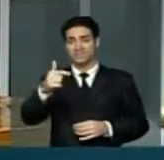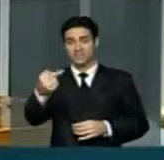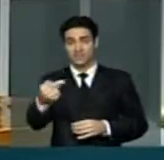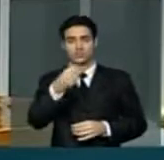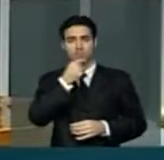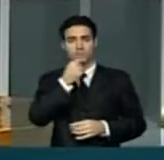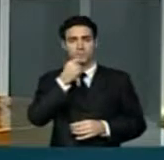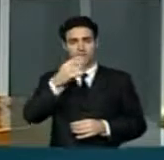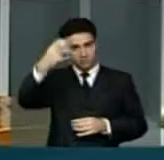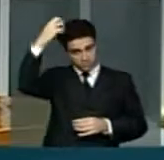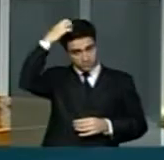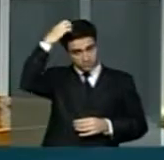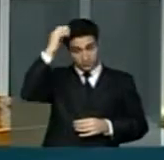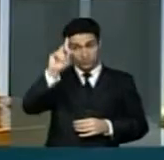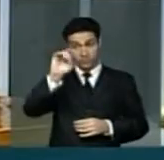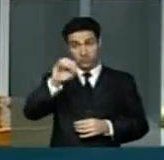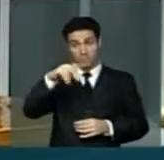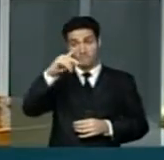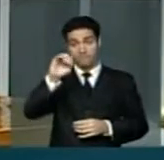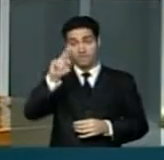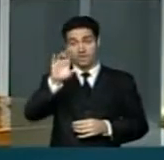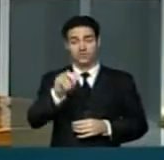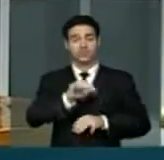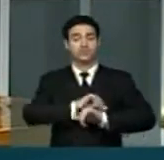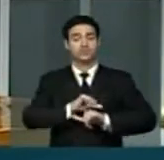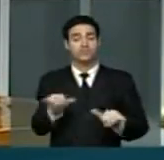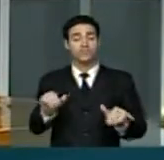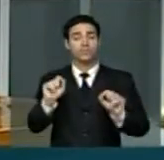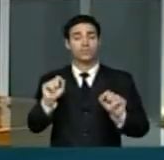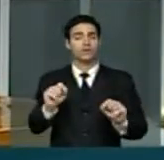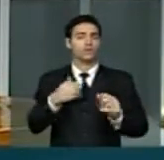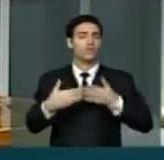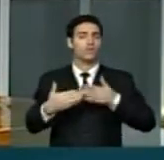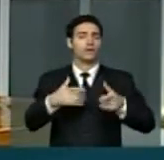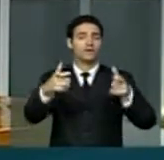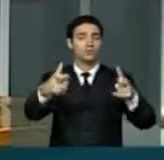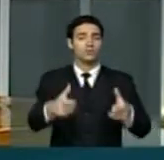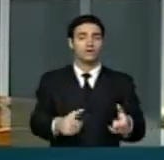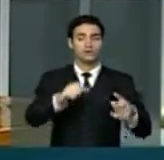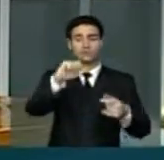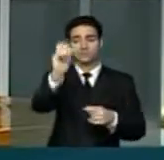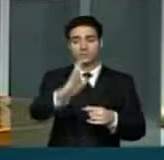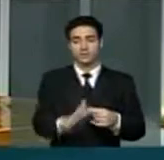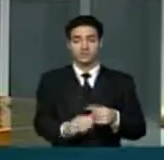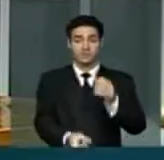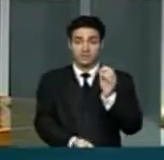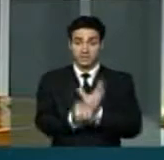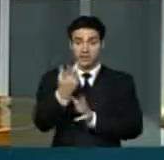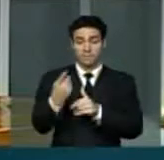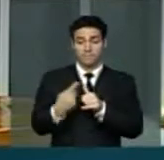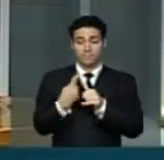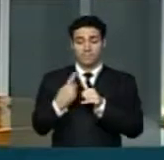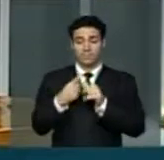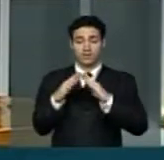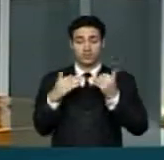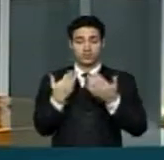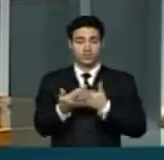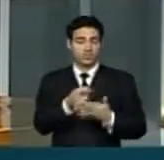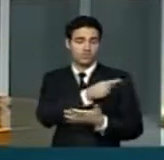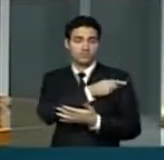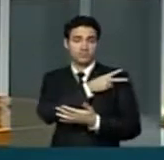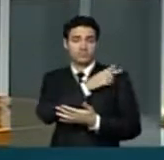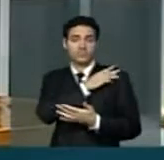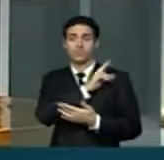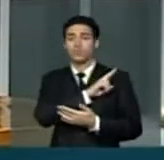I decretou que toda a vila, cidade ou lugarejo do Brasil criasse as primeiras escolas primárias,